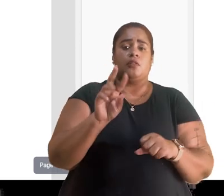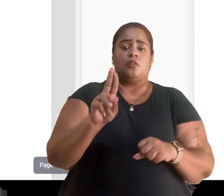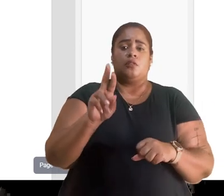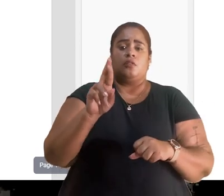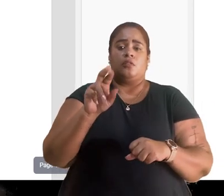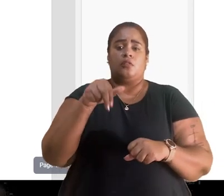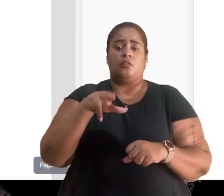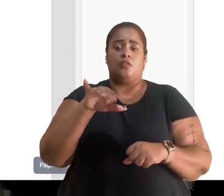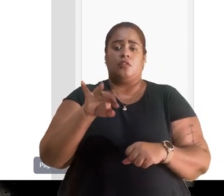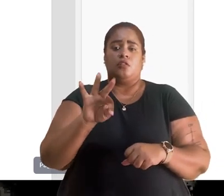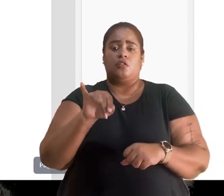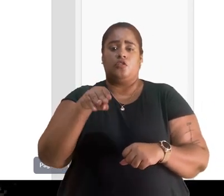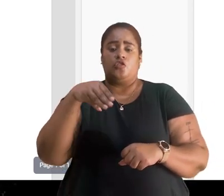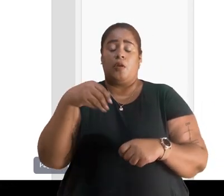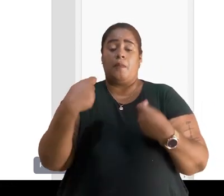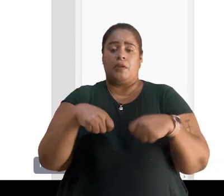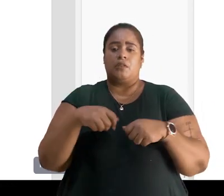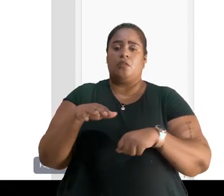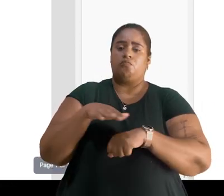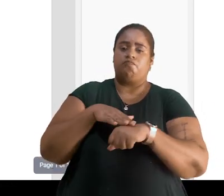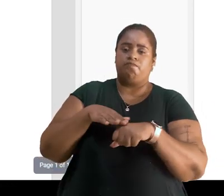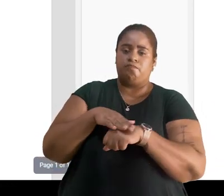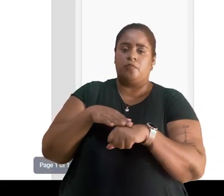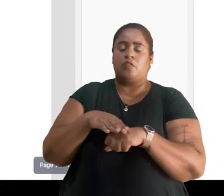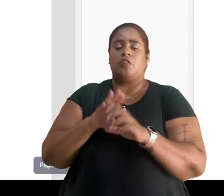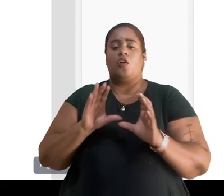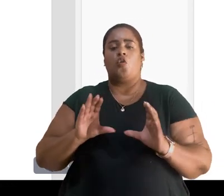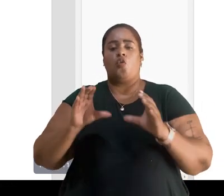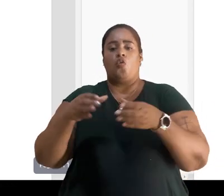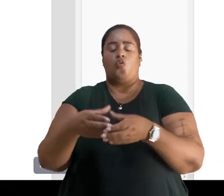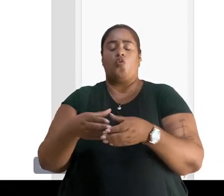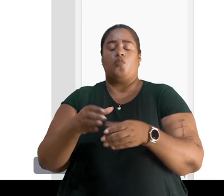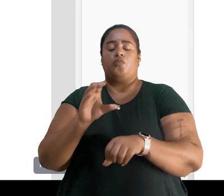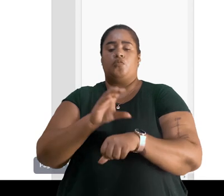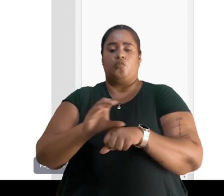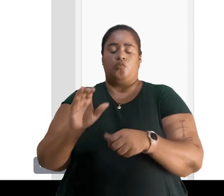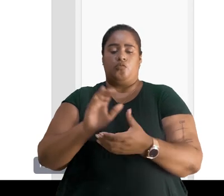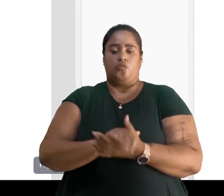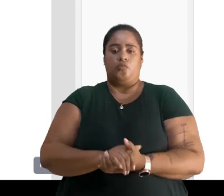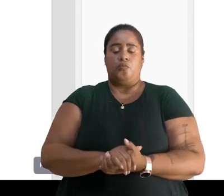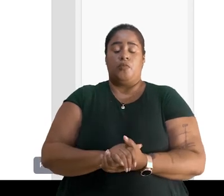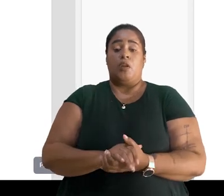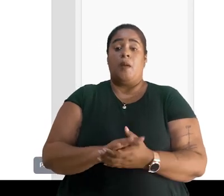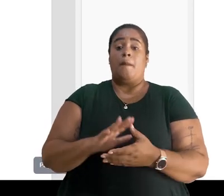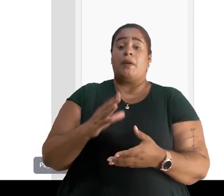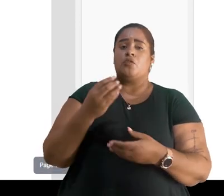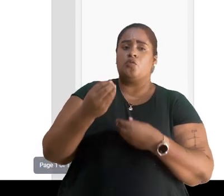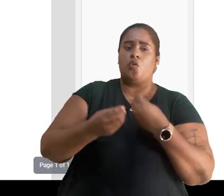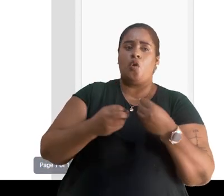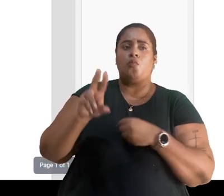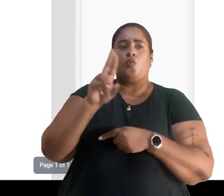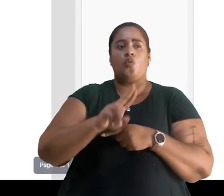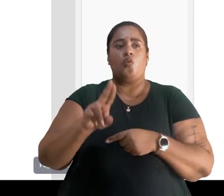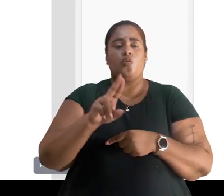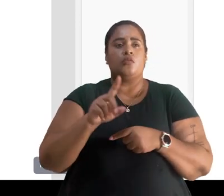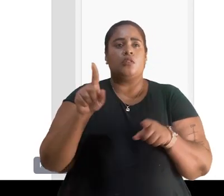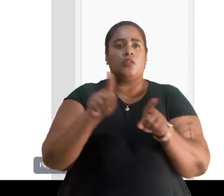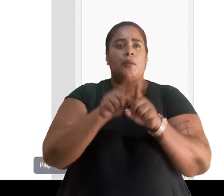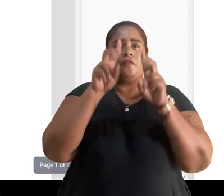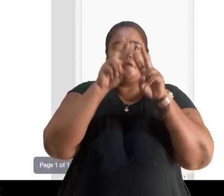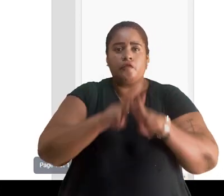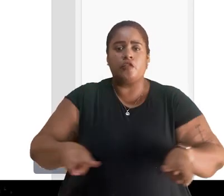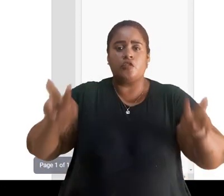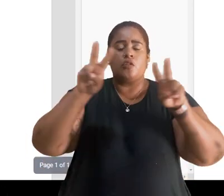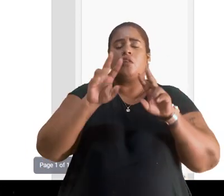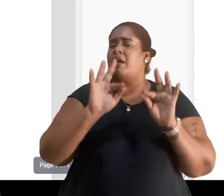funcionalidade do Turnitin é importante que você verifique então com a equipe do seu curso. Mas a